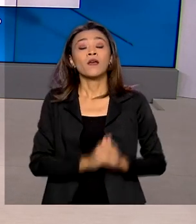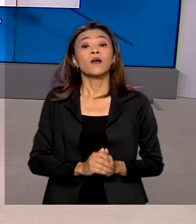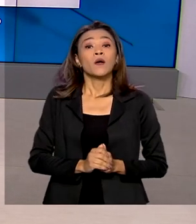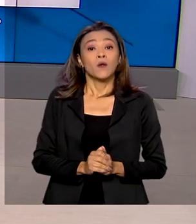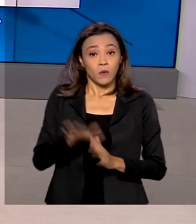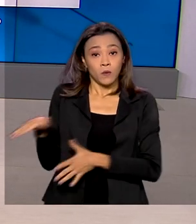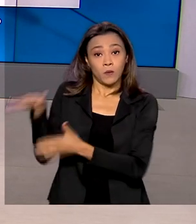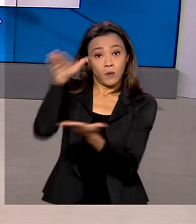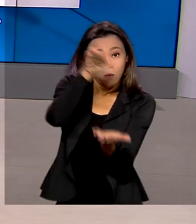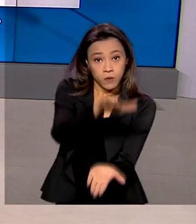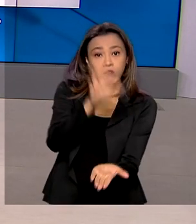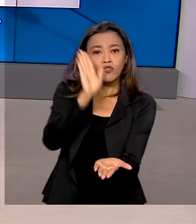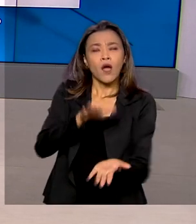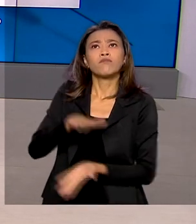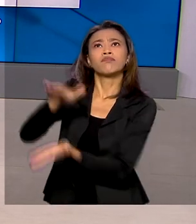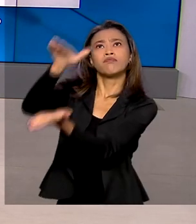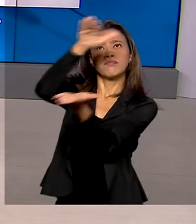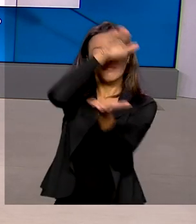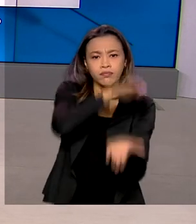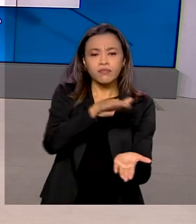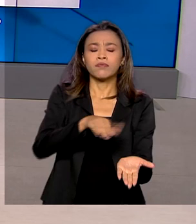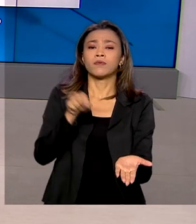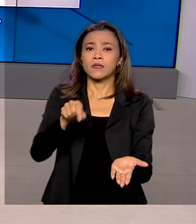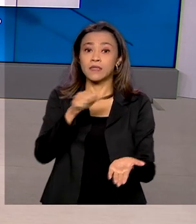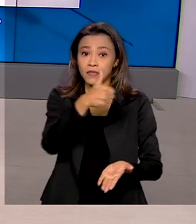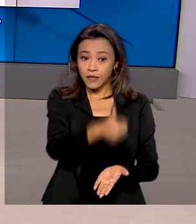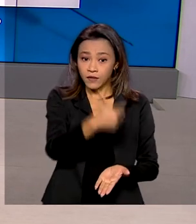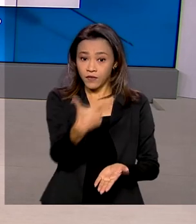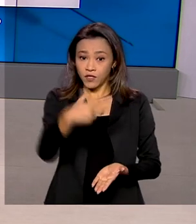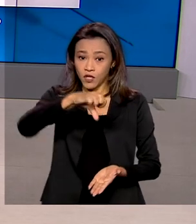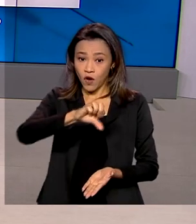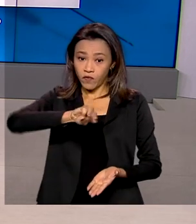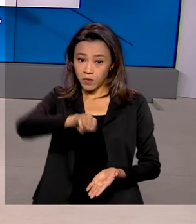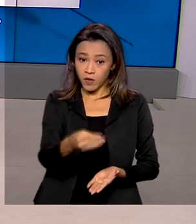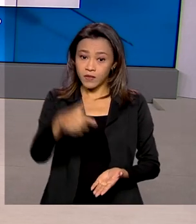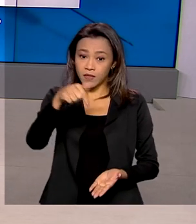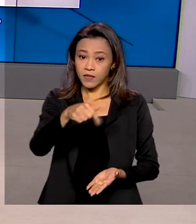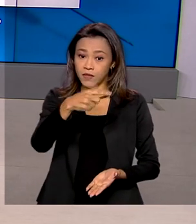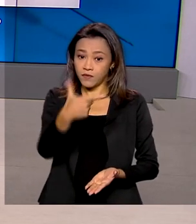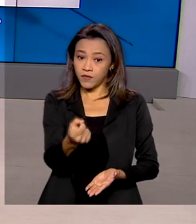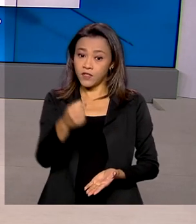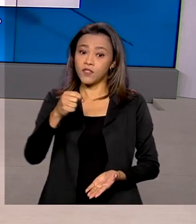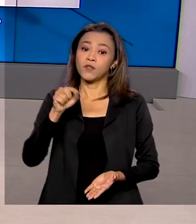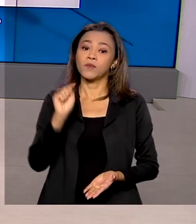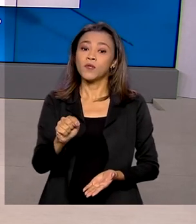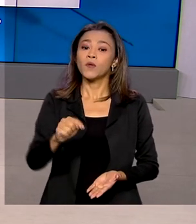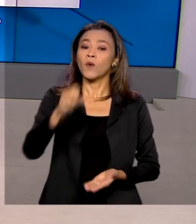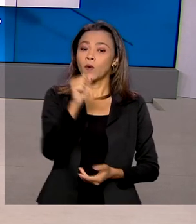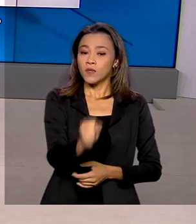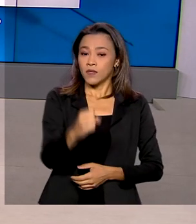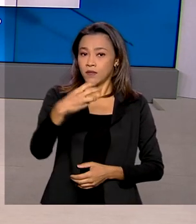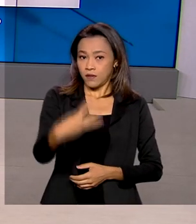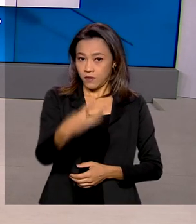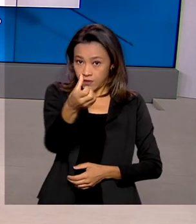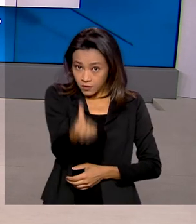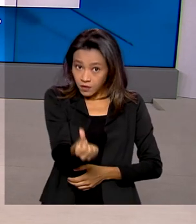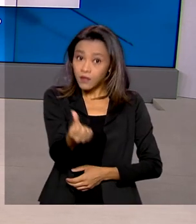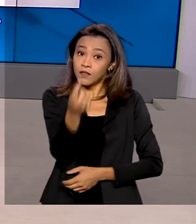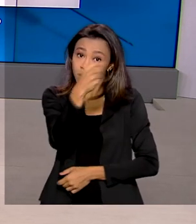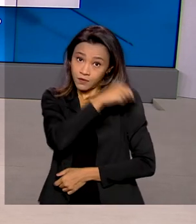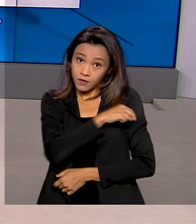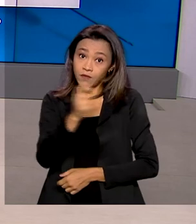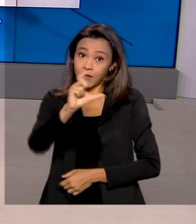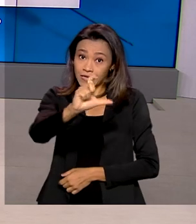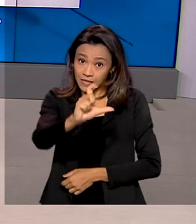distribuiu para todos os estados 129 milhões, 720 mil, 836 doses de vacinas